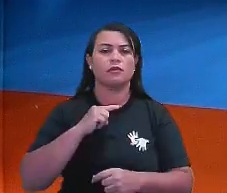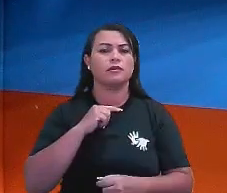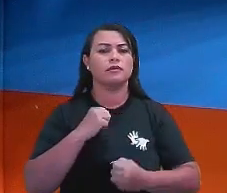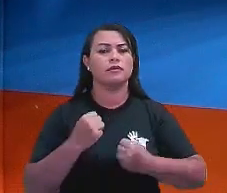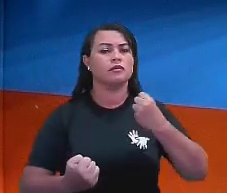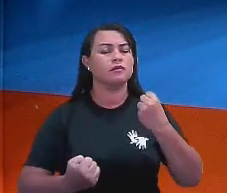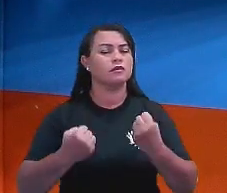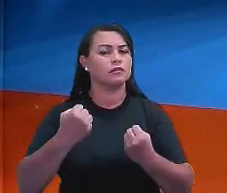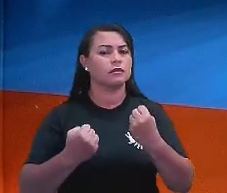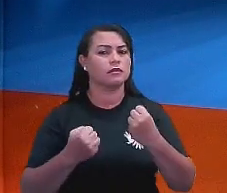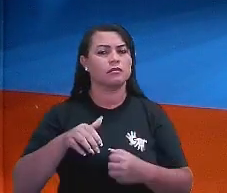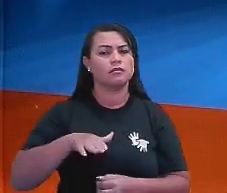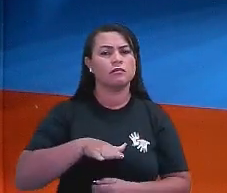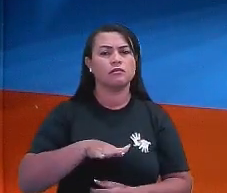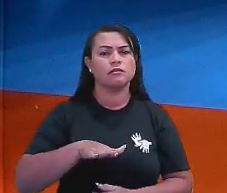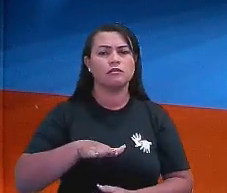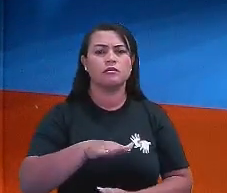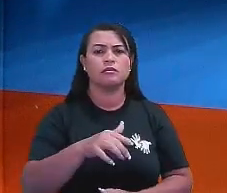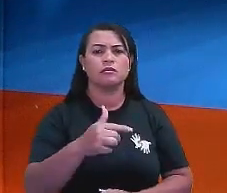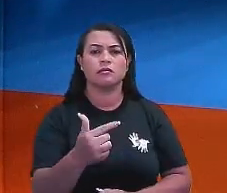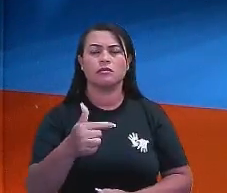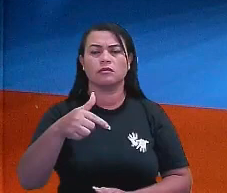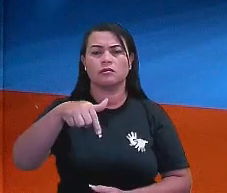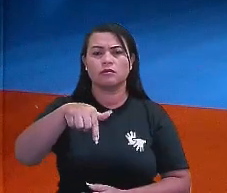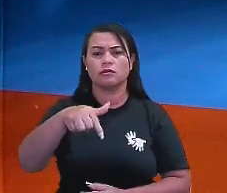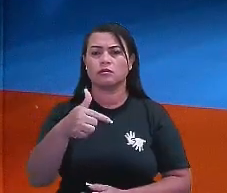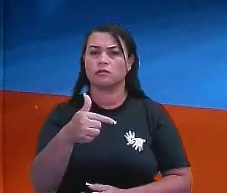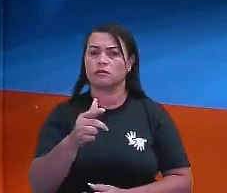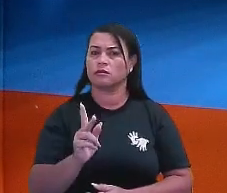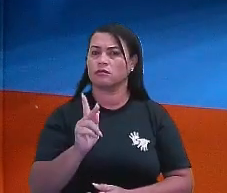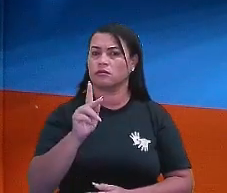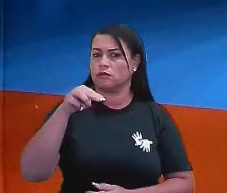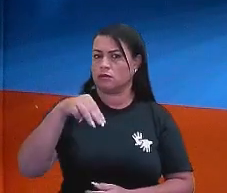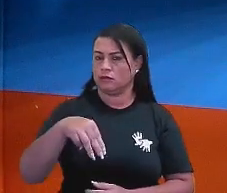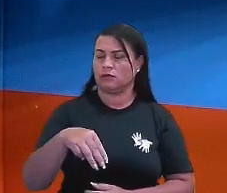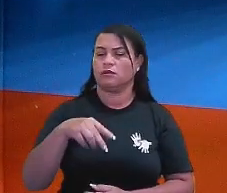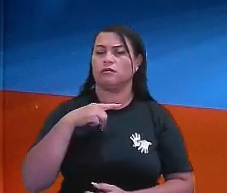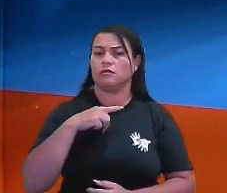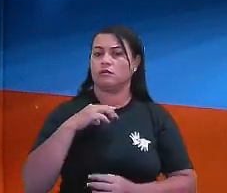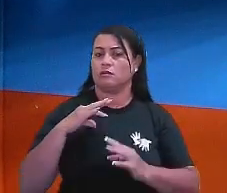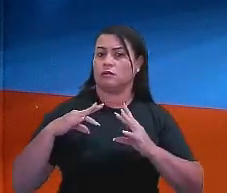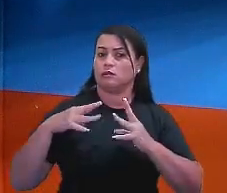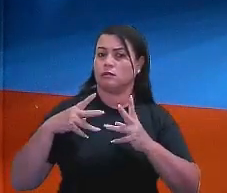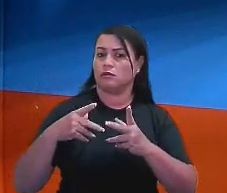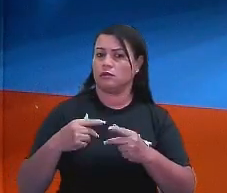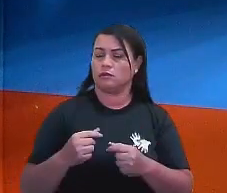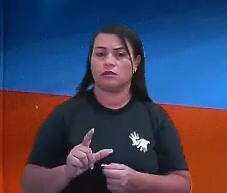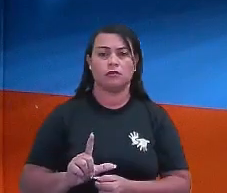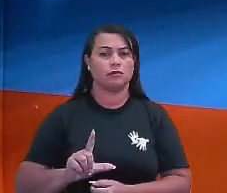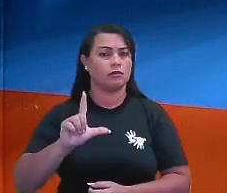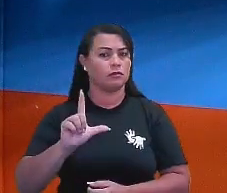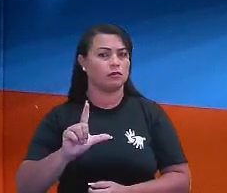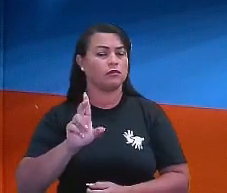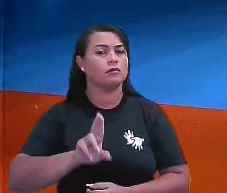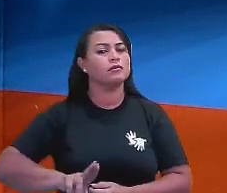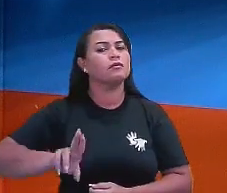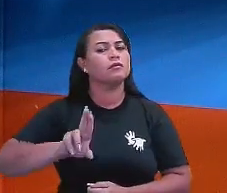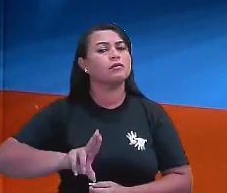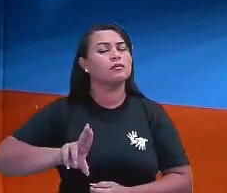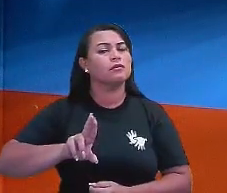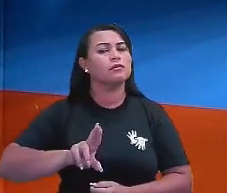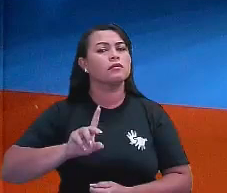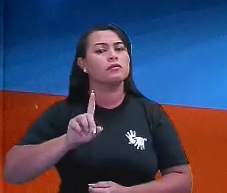automóvel percorreu 272 quilômetros e o total de litros utilizado, de